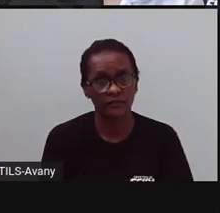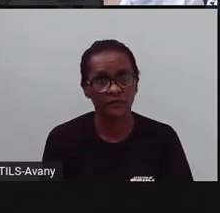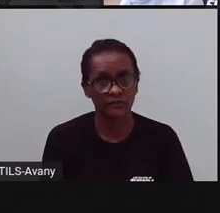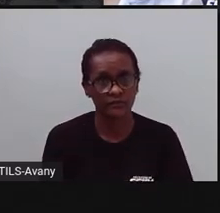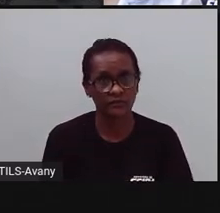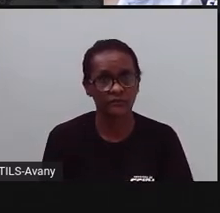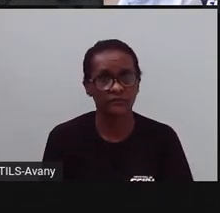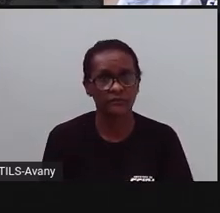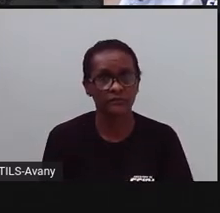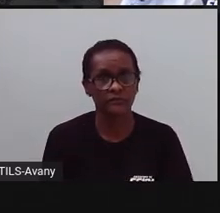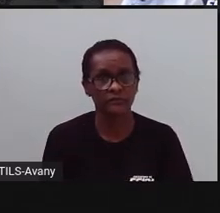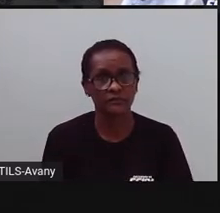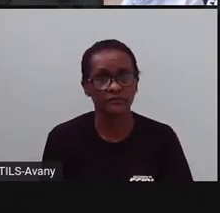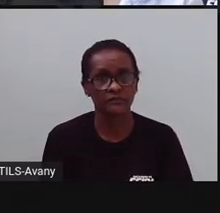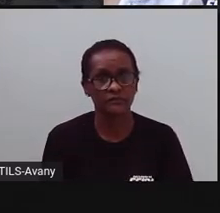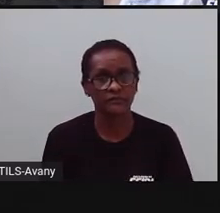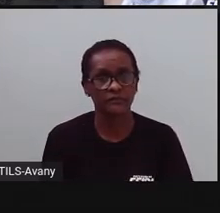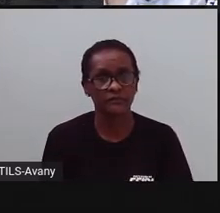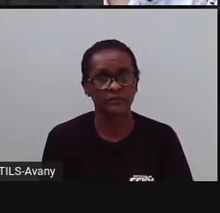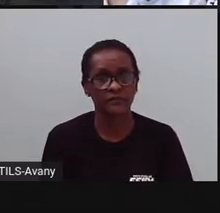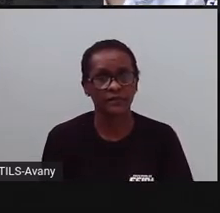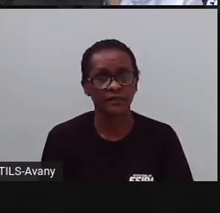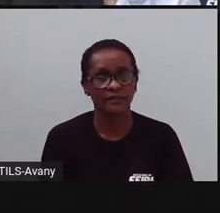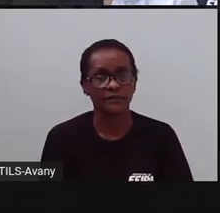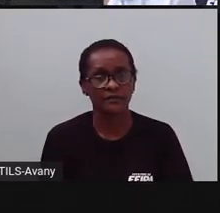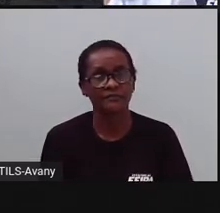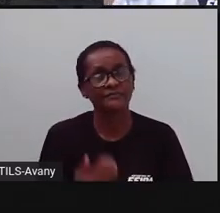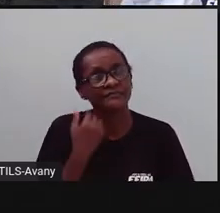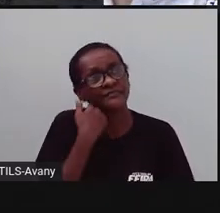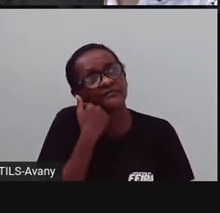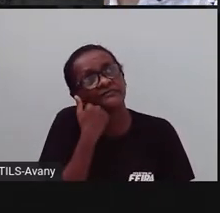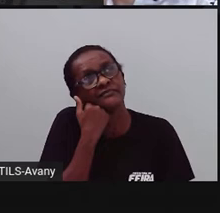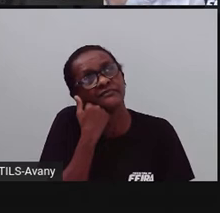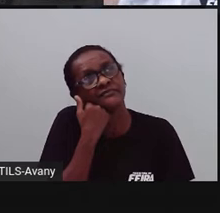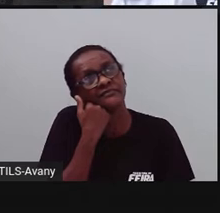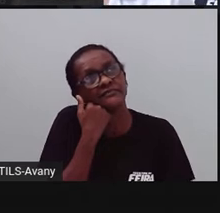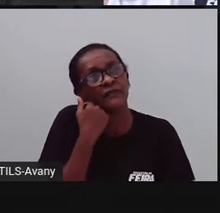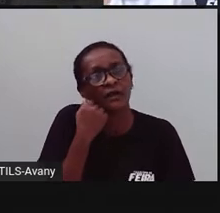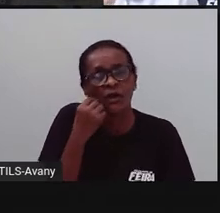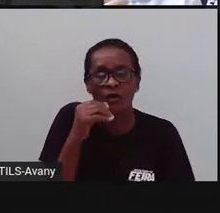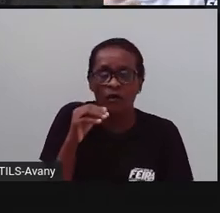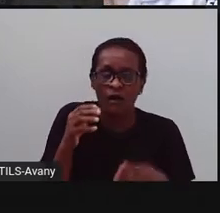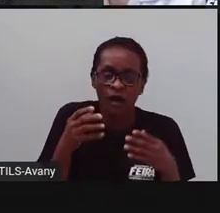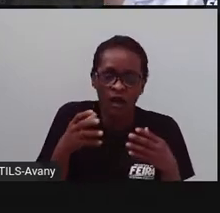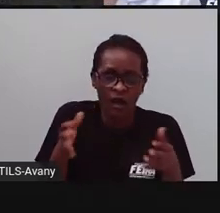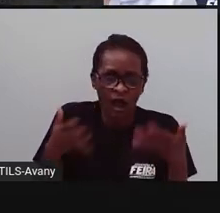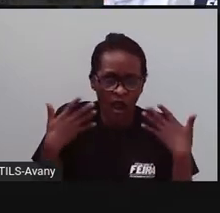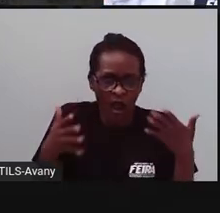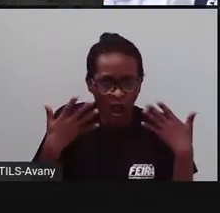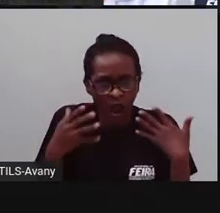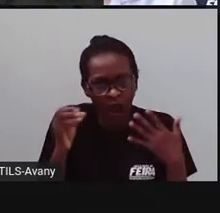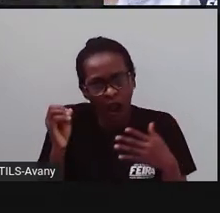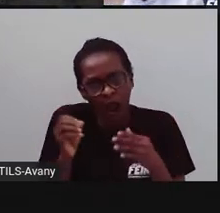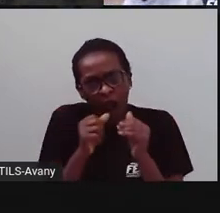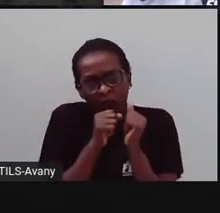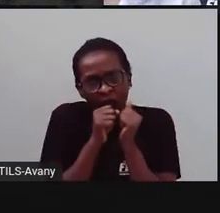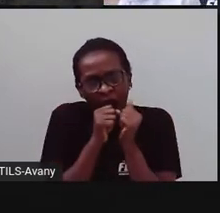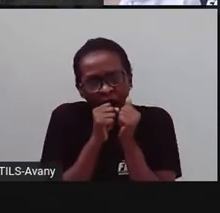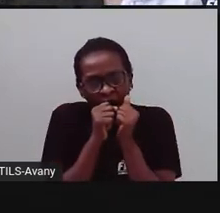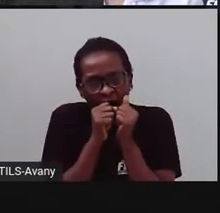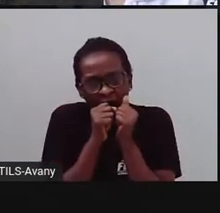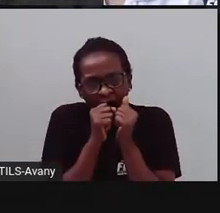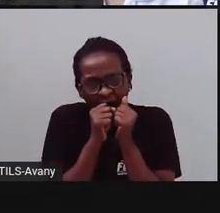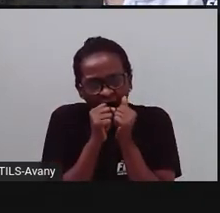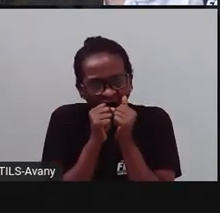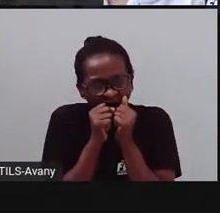clima, né? O que é o clima pró? É a sensação, a temperatura, né? Como é a temperatura em